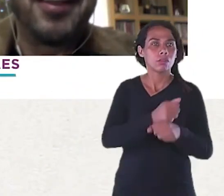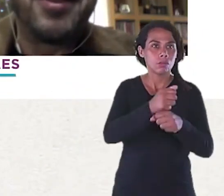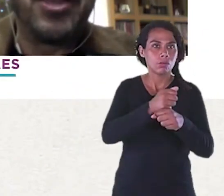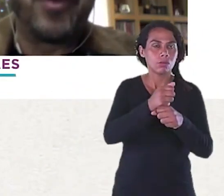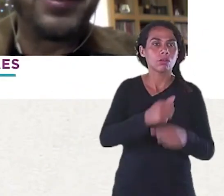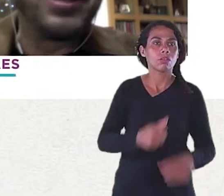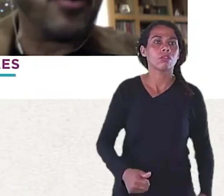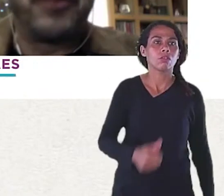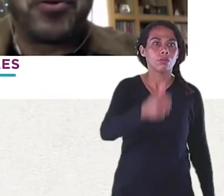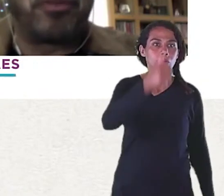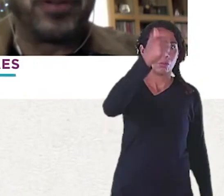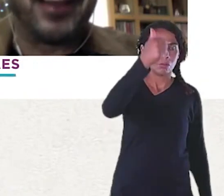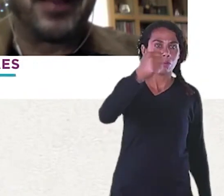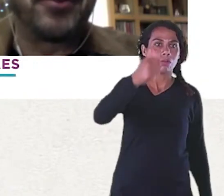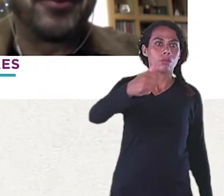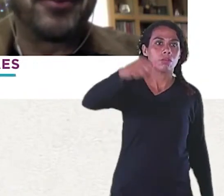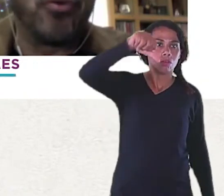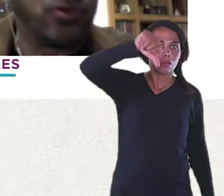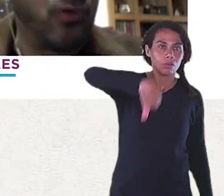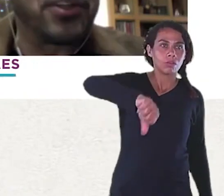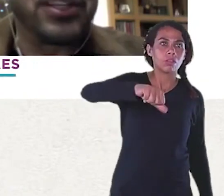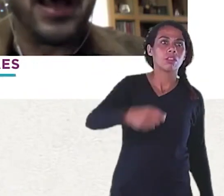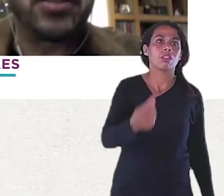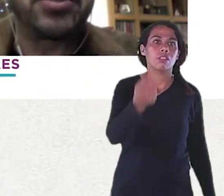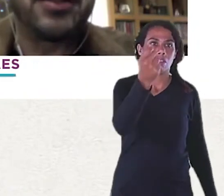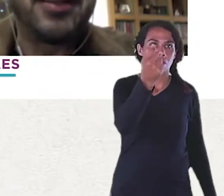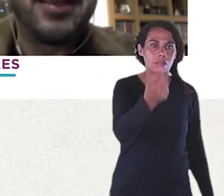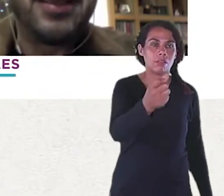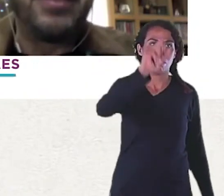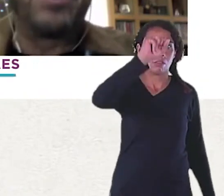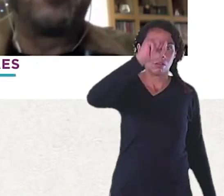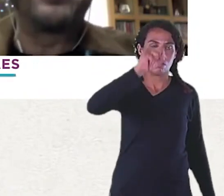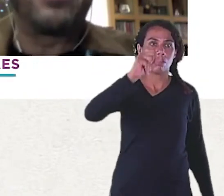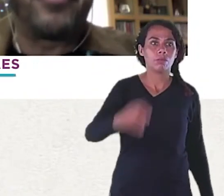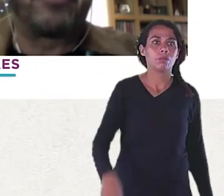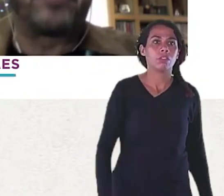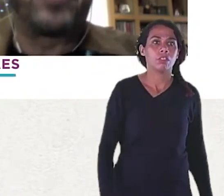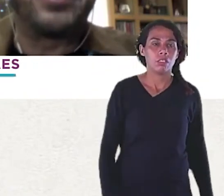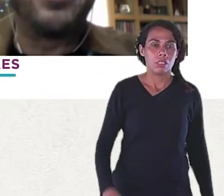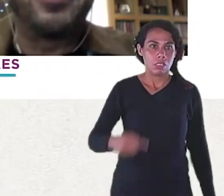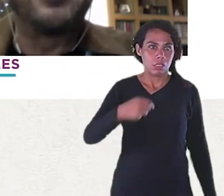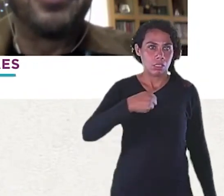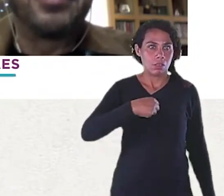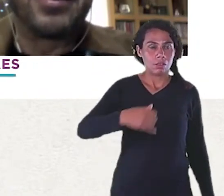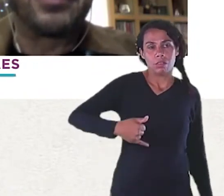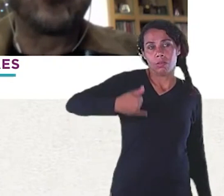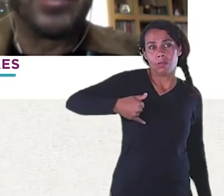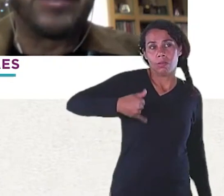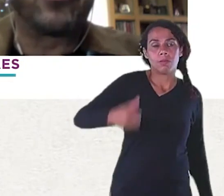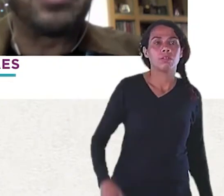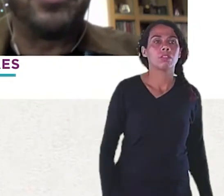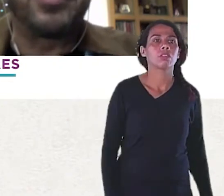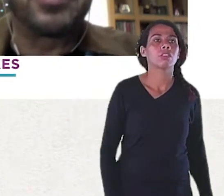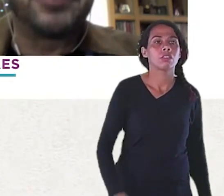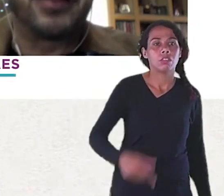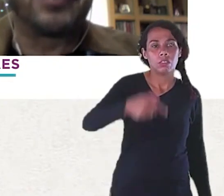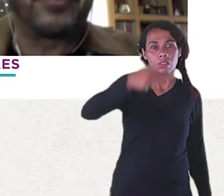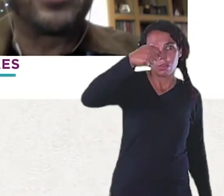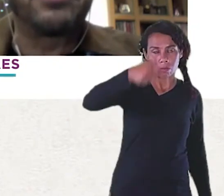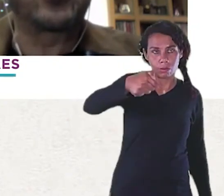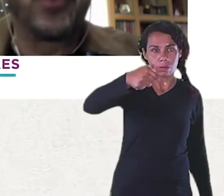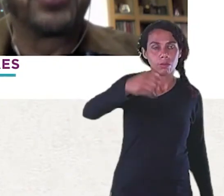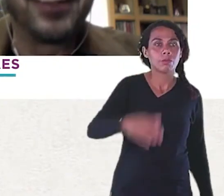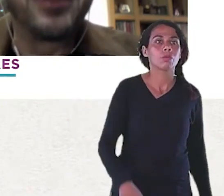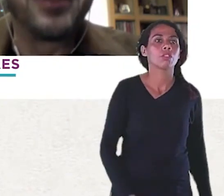Eu ainda não havia Completado Oito anos de idade E minha mãe Me levava Para a padaria Que ela alugava Com as amigas